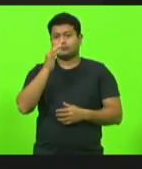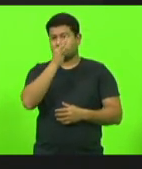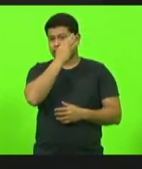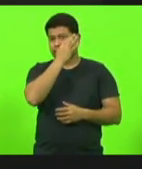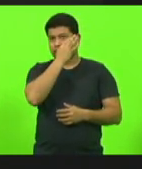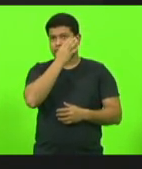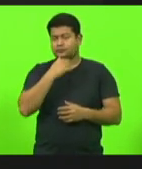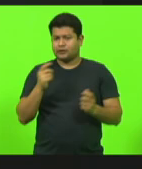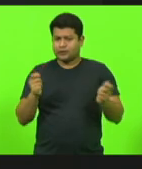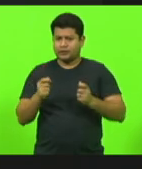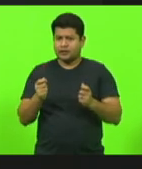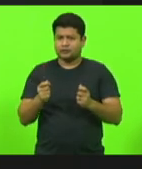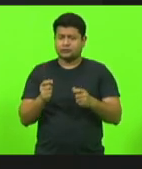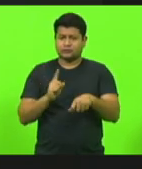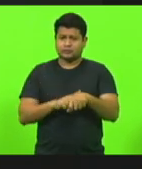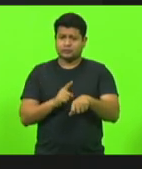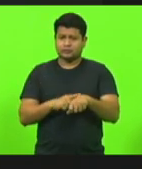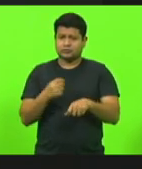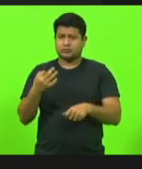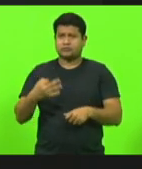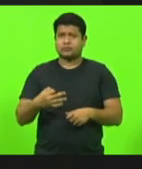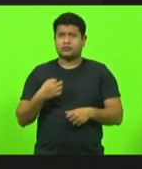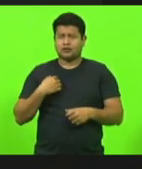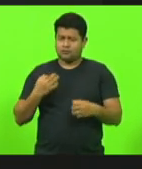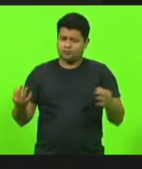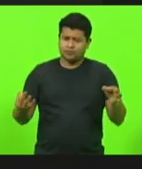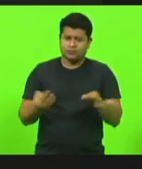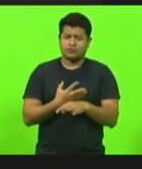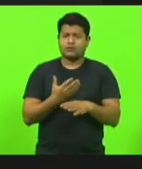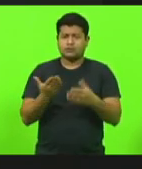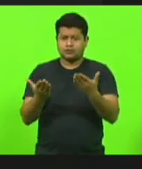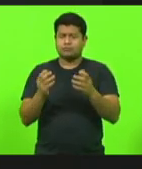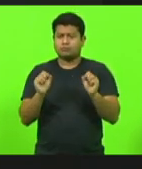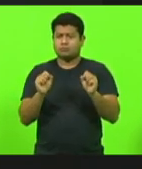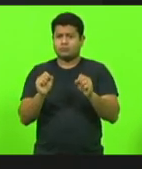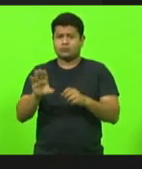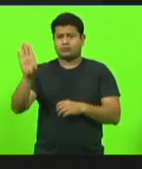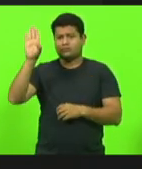uma parte. Vou concluir a minha fala, daí pede as...